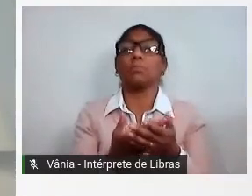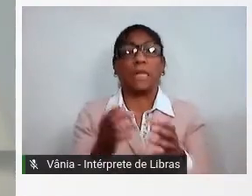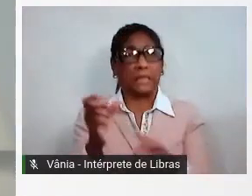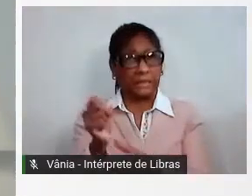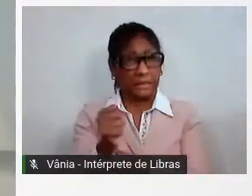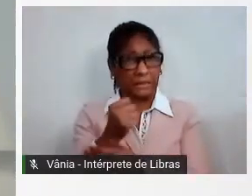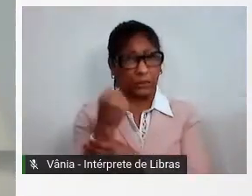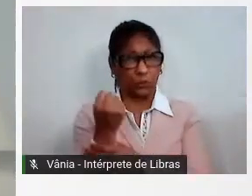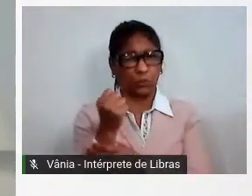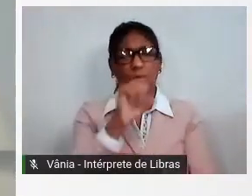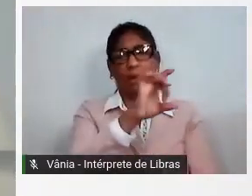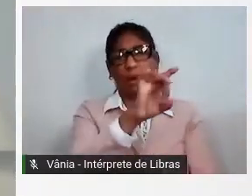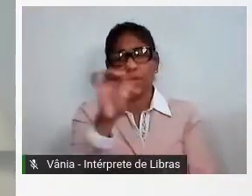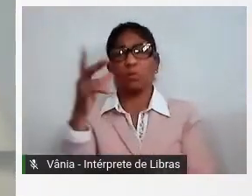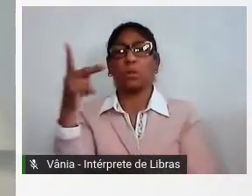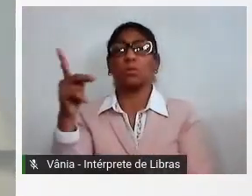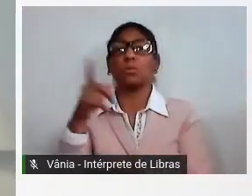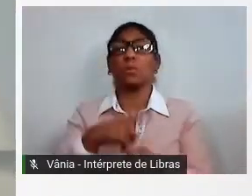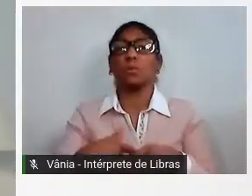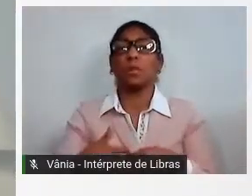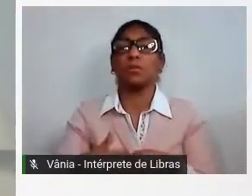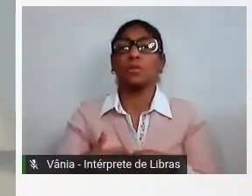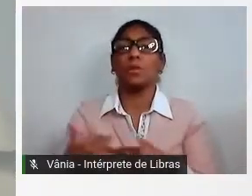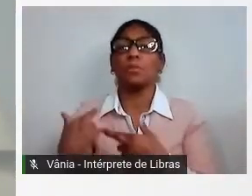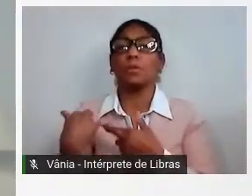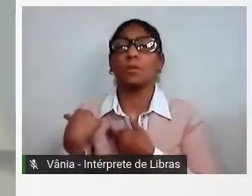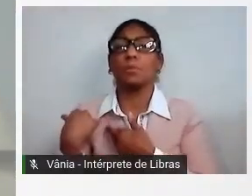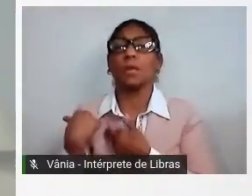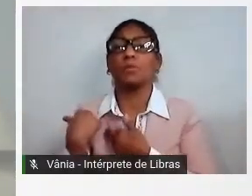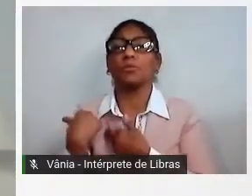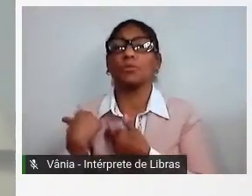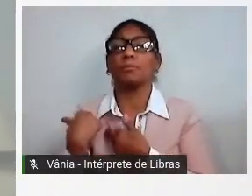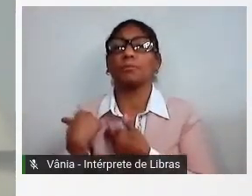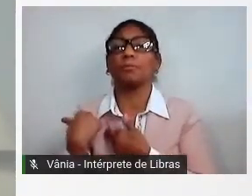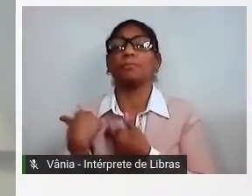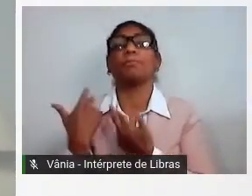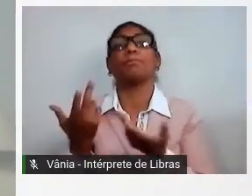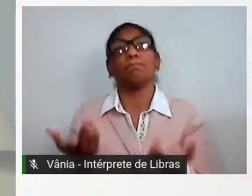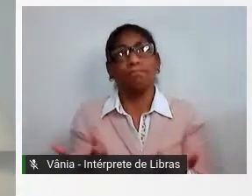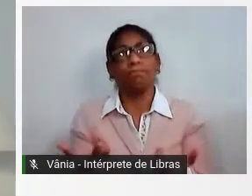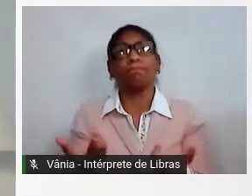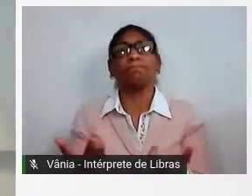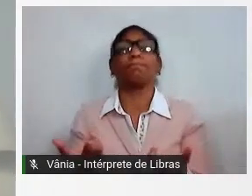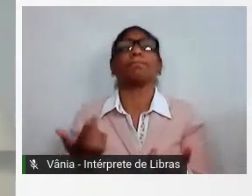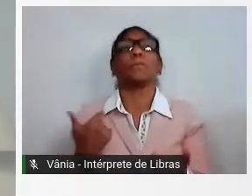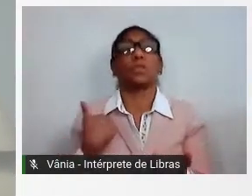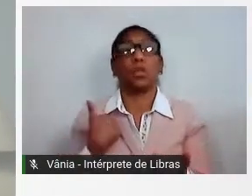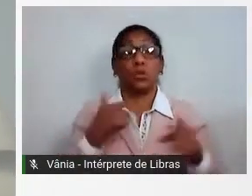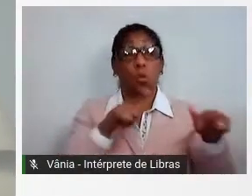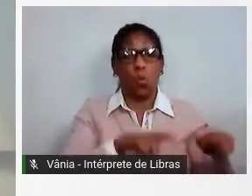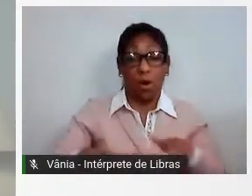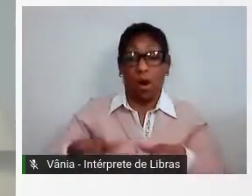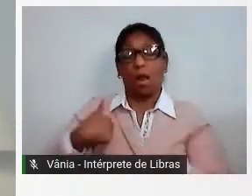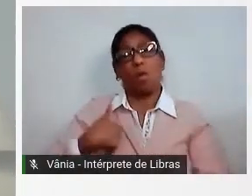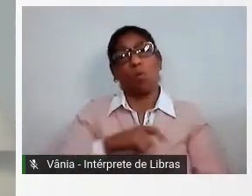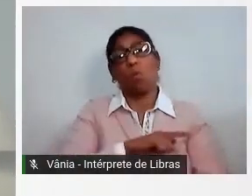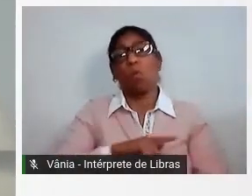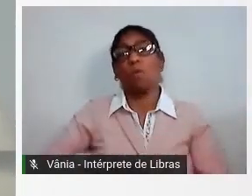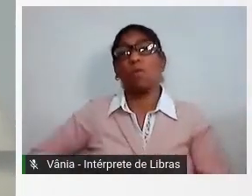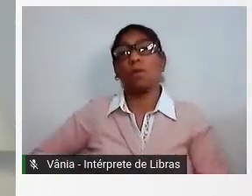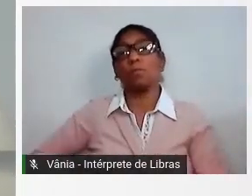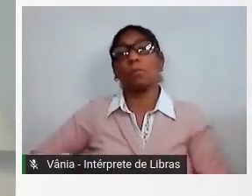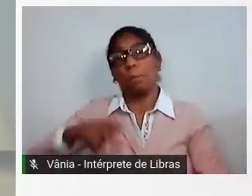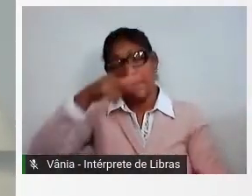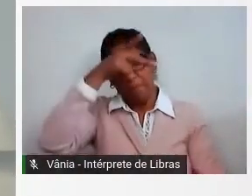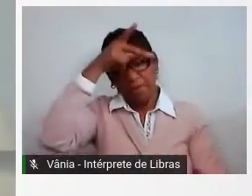nos seus municípios. Com a responsabilidade que nos é imposta pelos mandatos que nós ocupamos, como governador do Estado, como